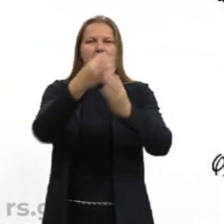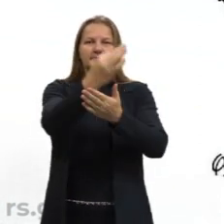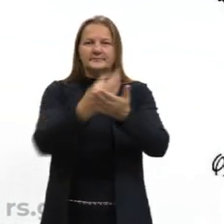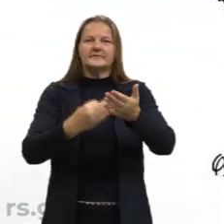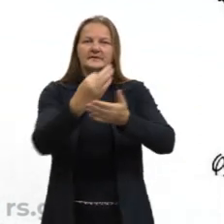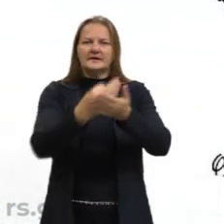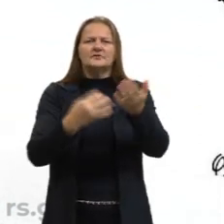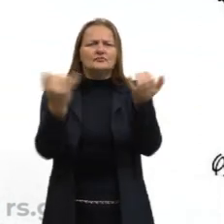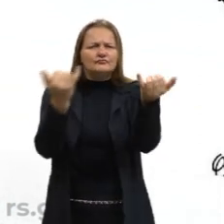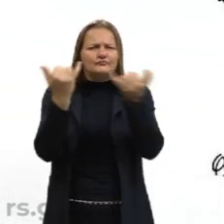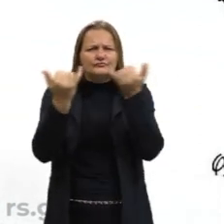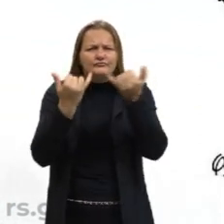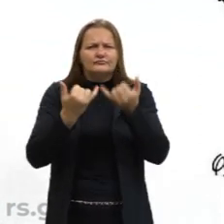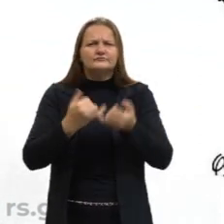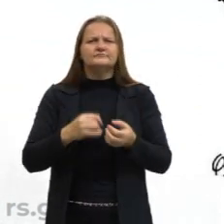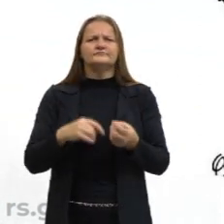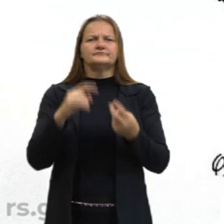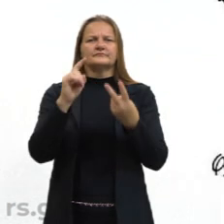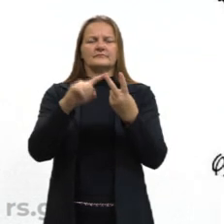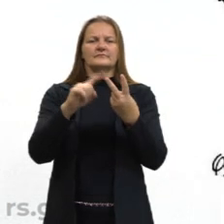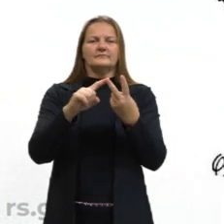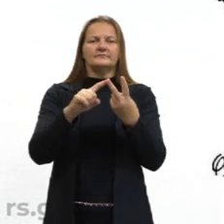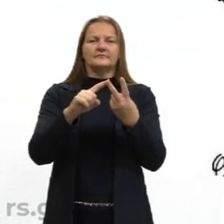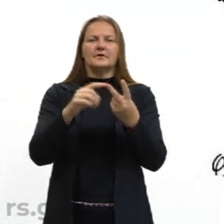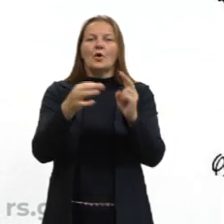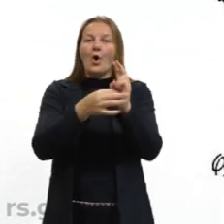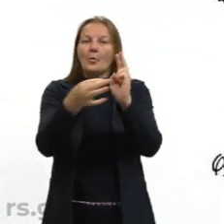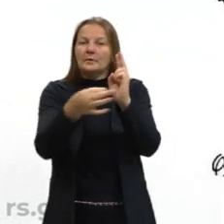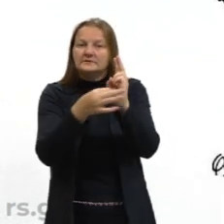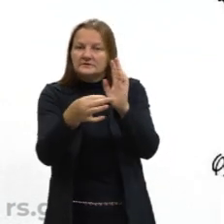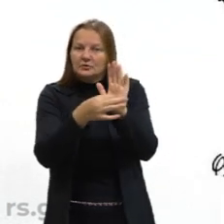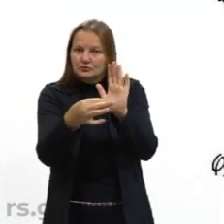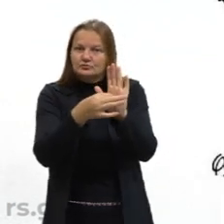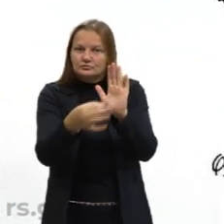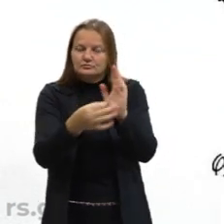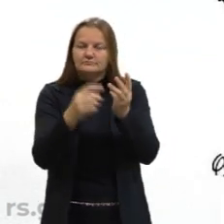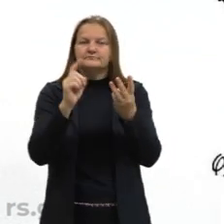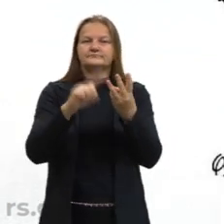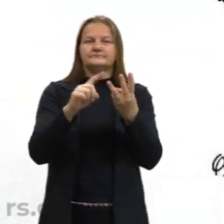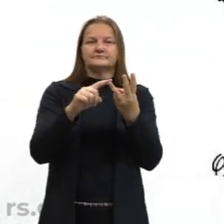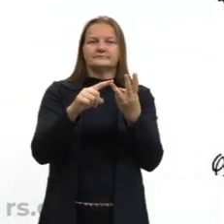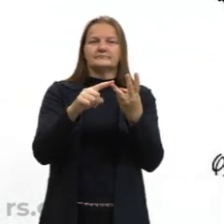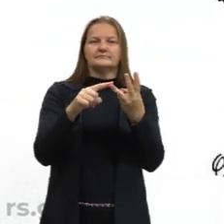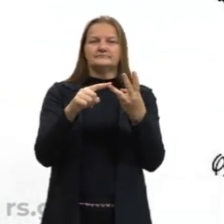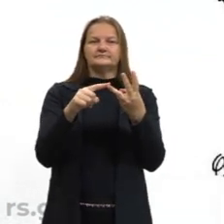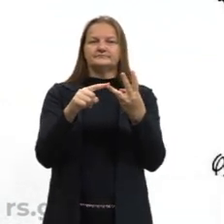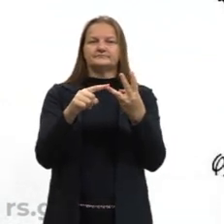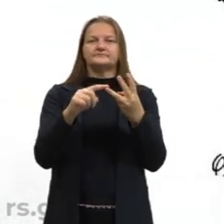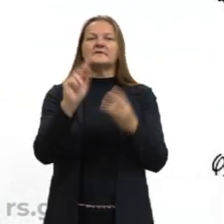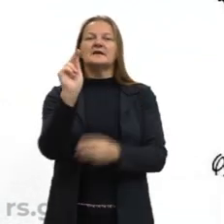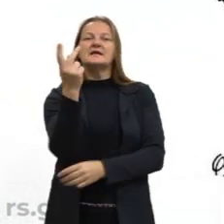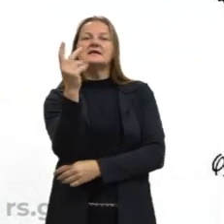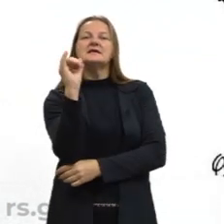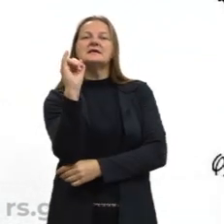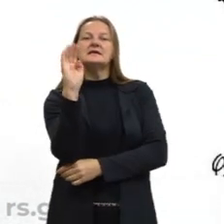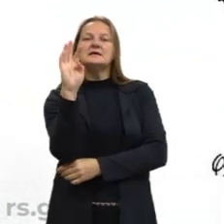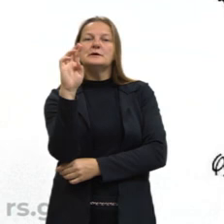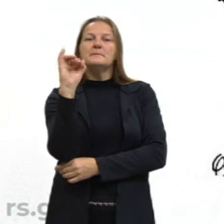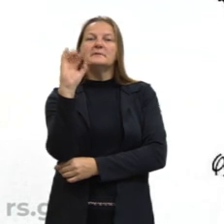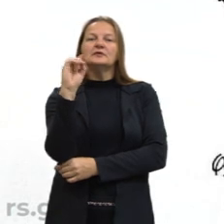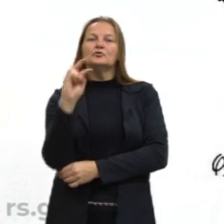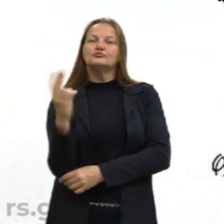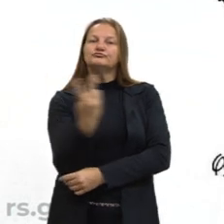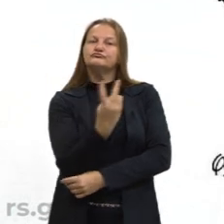informativo, o texto de opinião, e o texto híbrido, ou seja, aquele texto